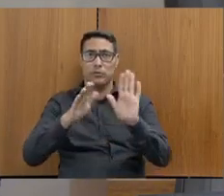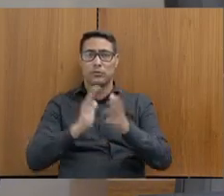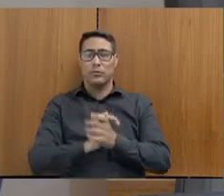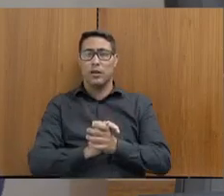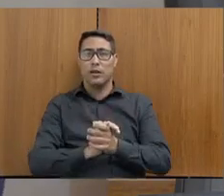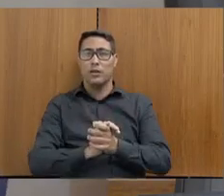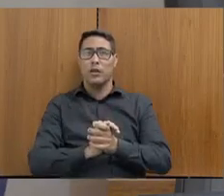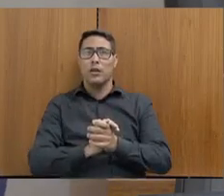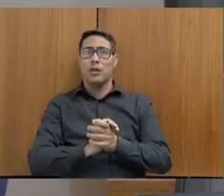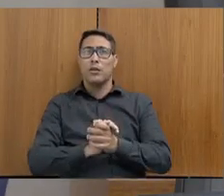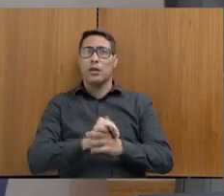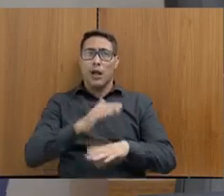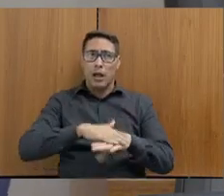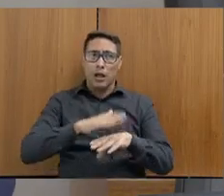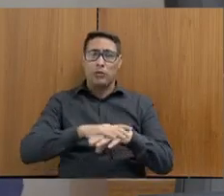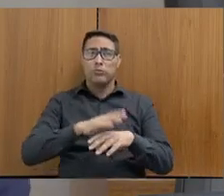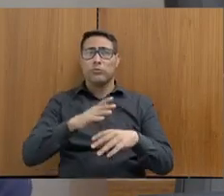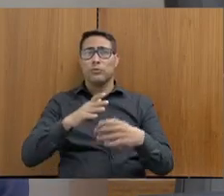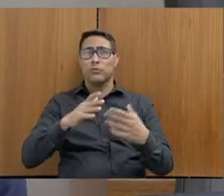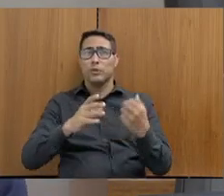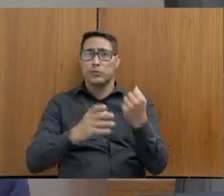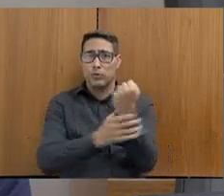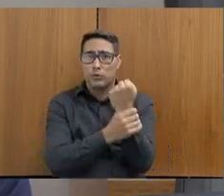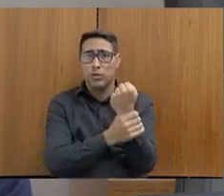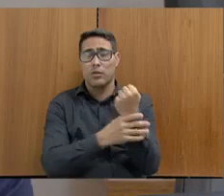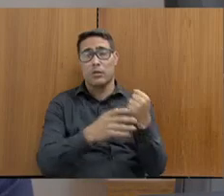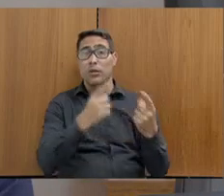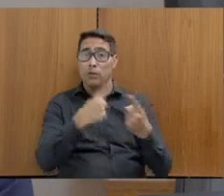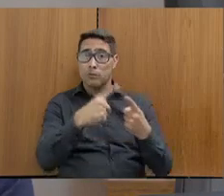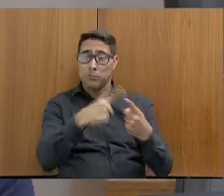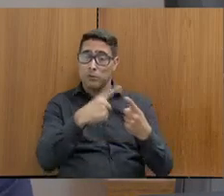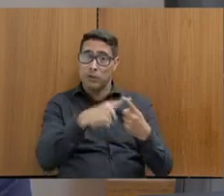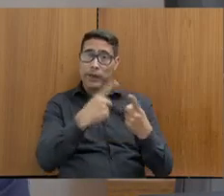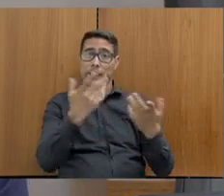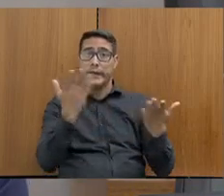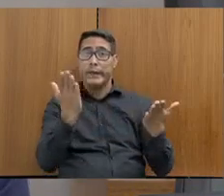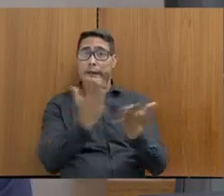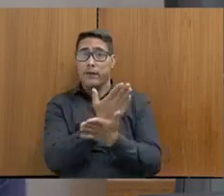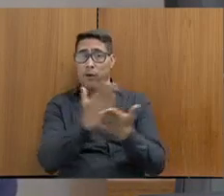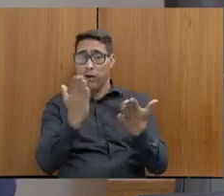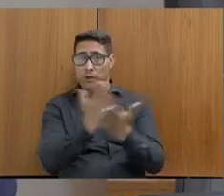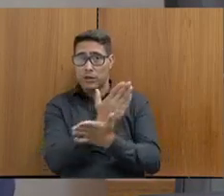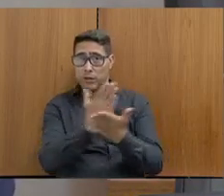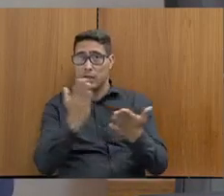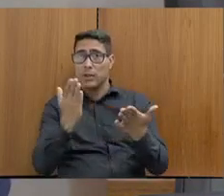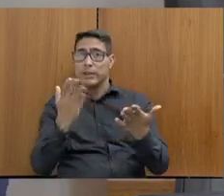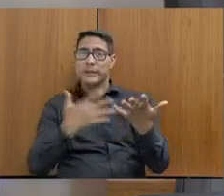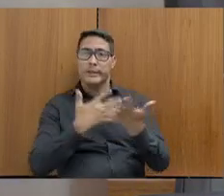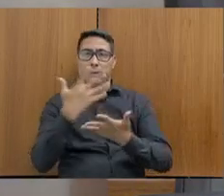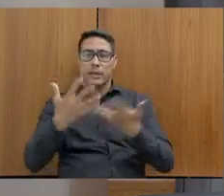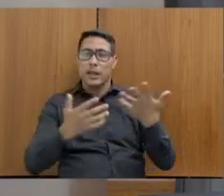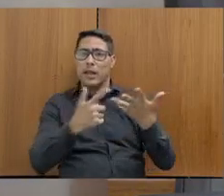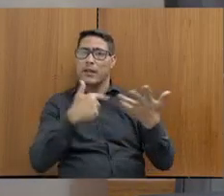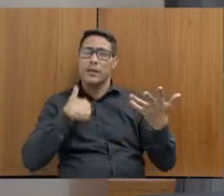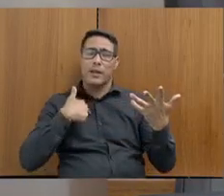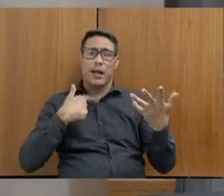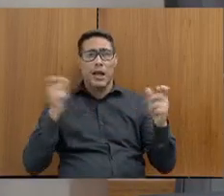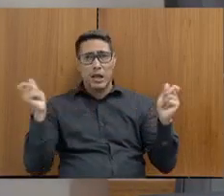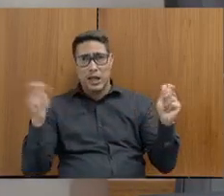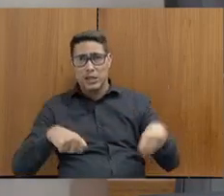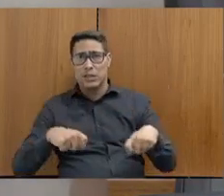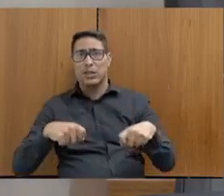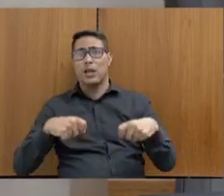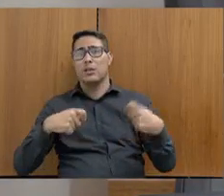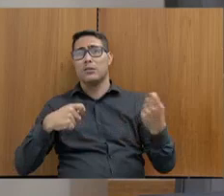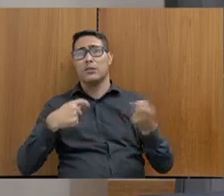ao sistema de segurança, porque, ao tempo que o policial fica impedido de ter essa agilidade no plantão, acaba o